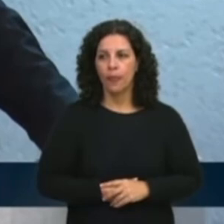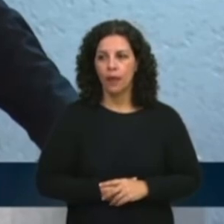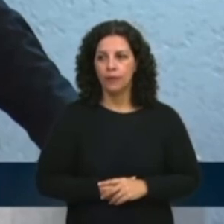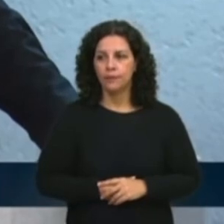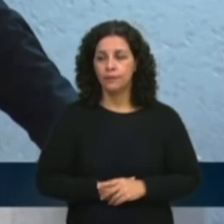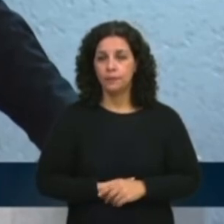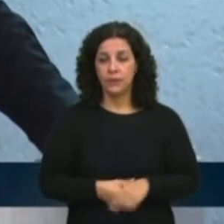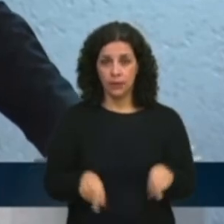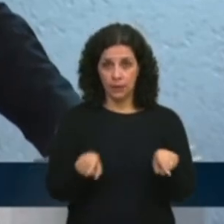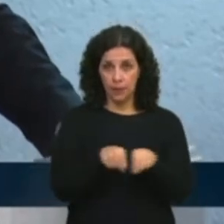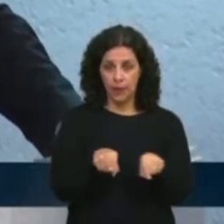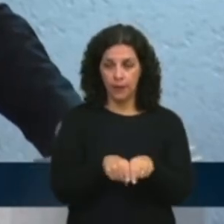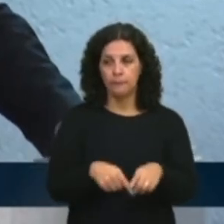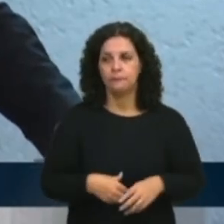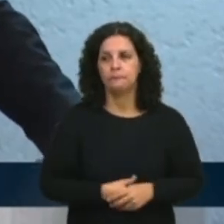Além disso,